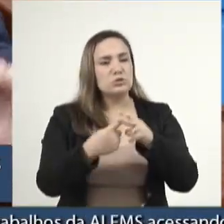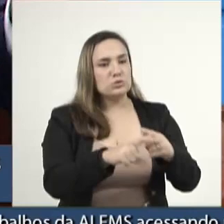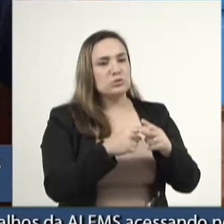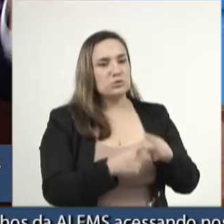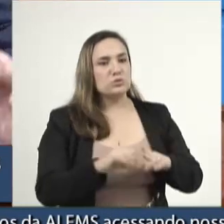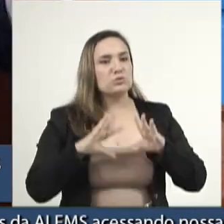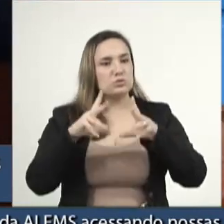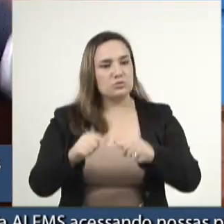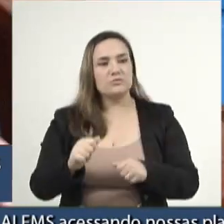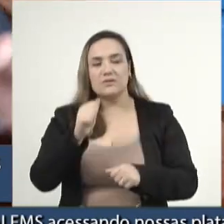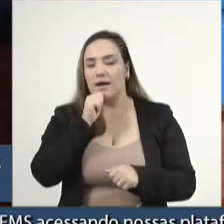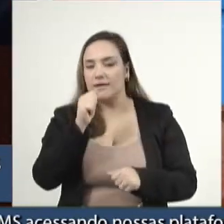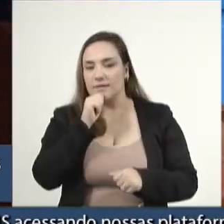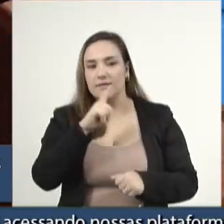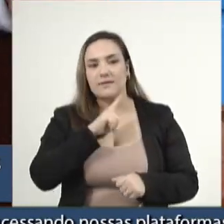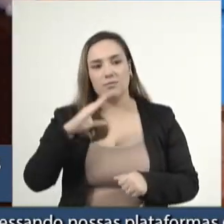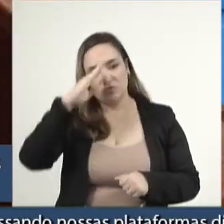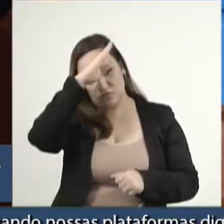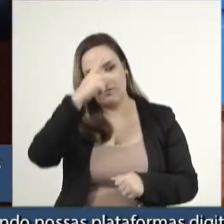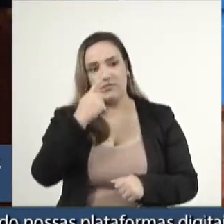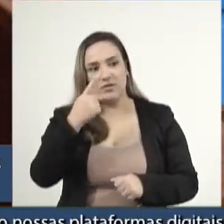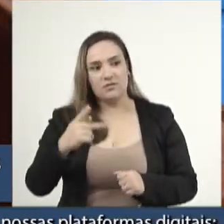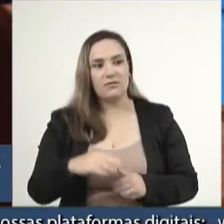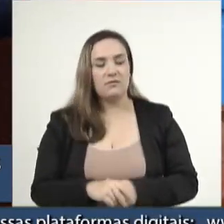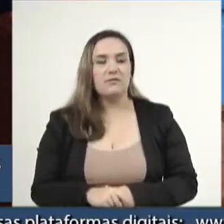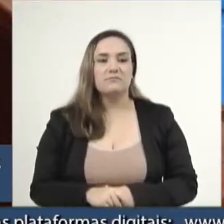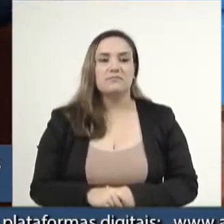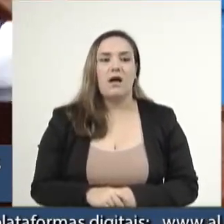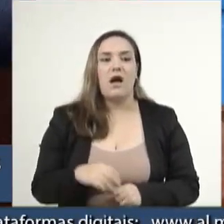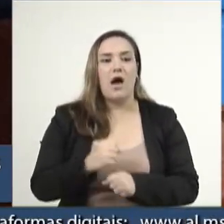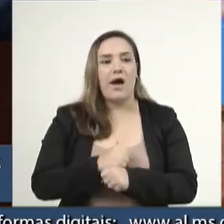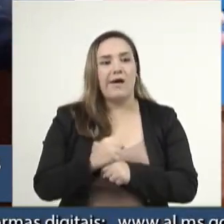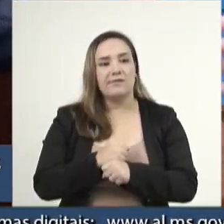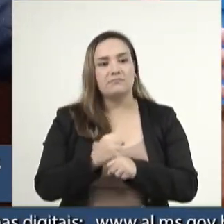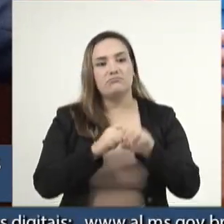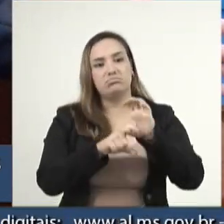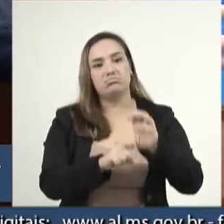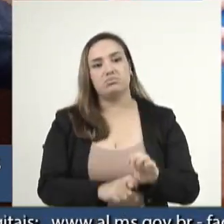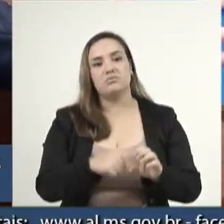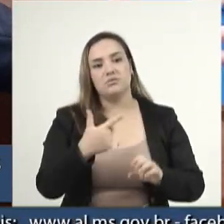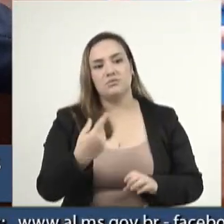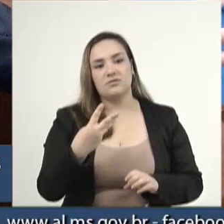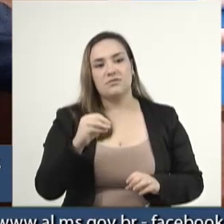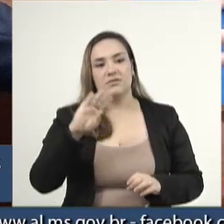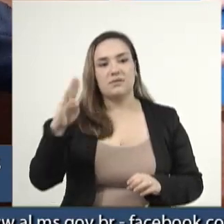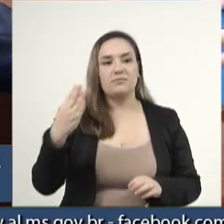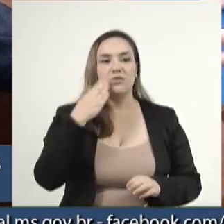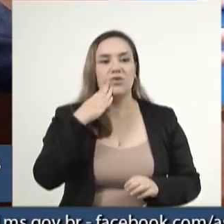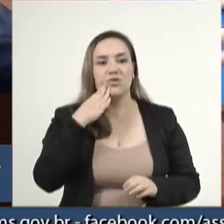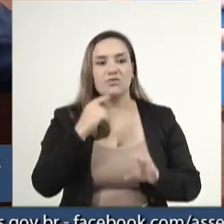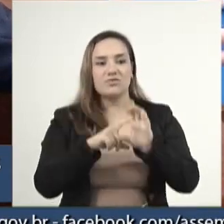ainda tem bolsonarista dizendo que fechou o ano com 230 bilhões de déficit.